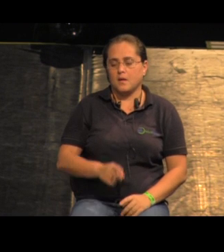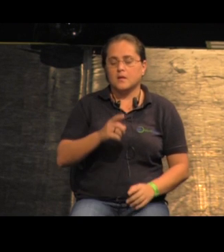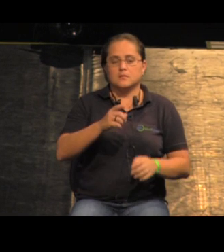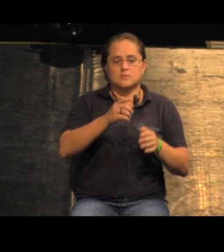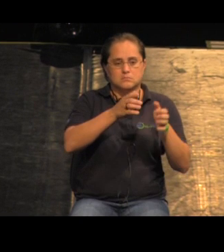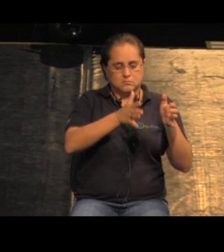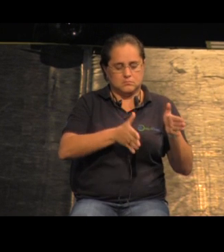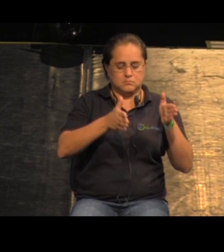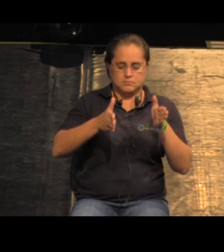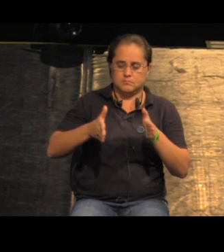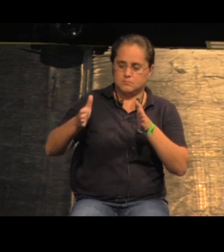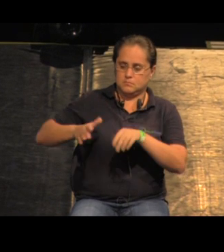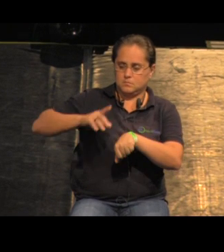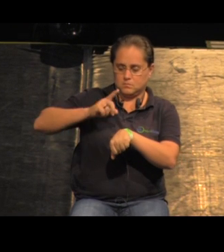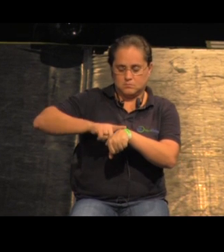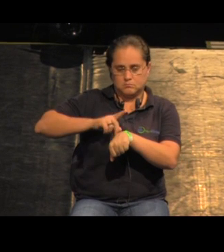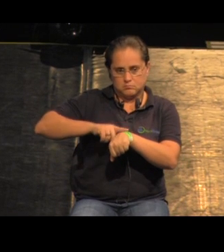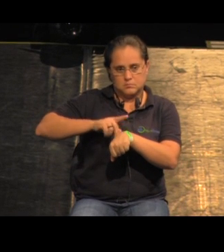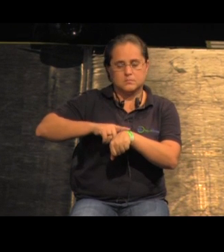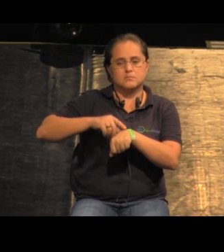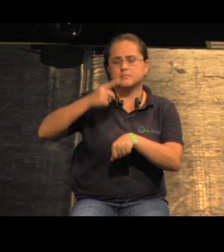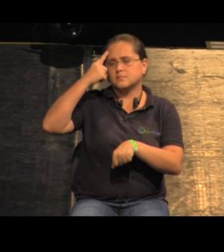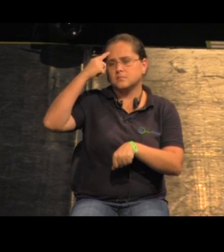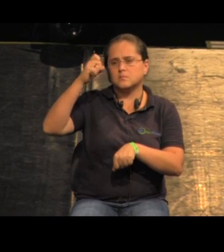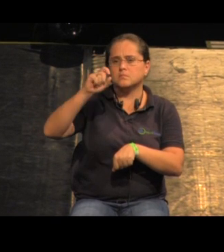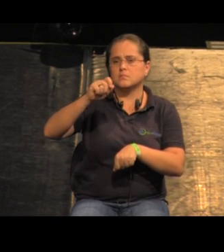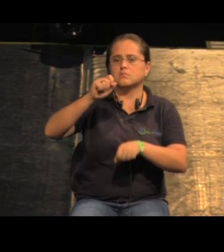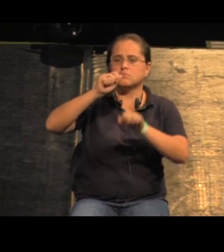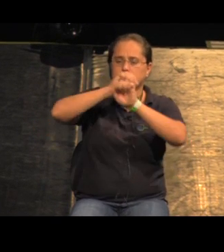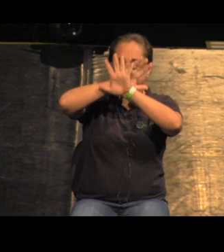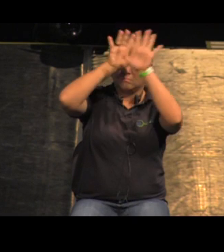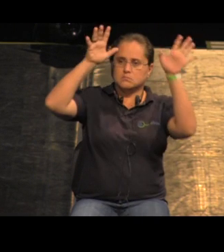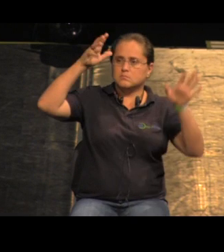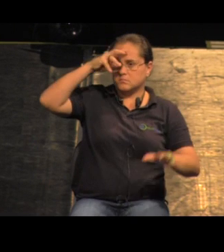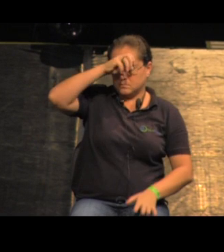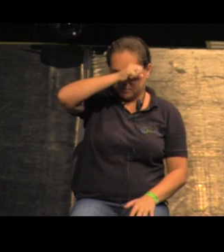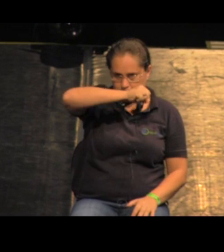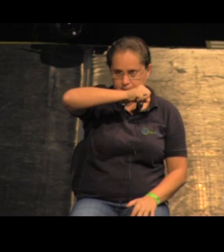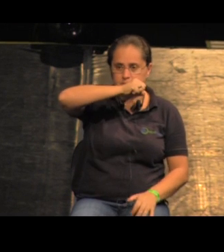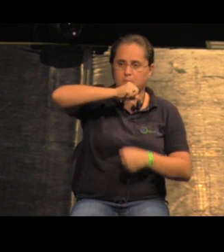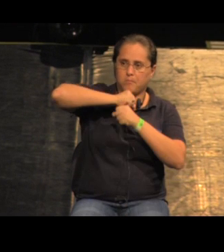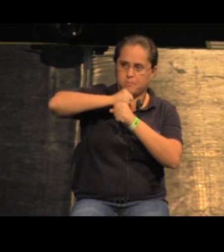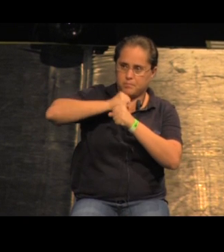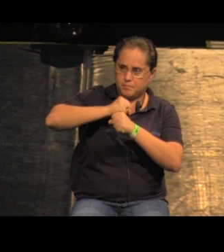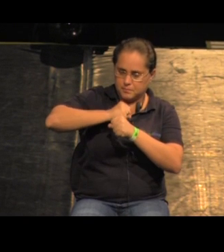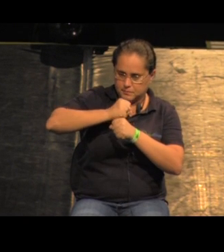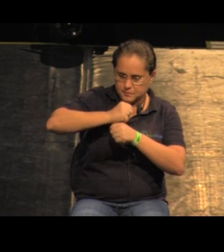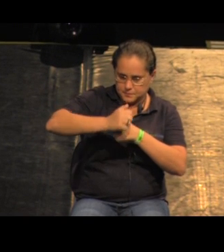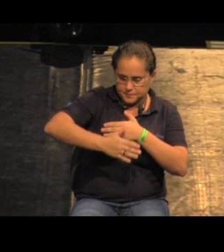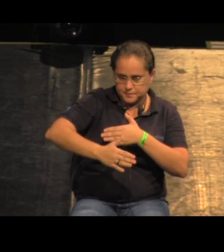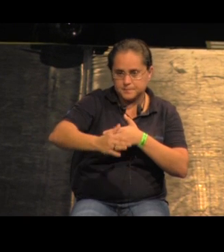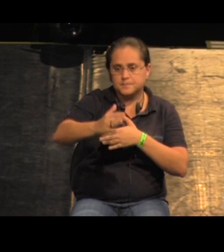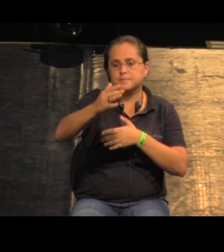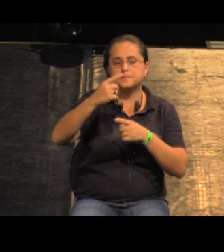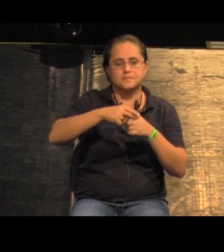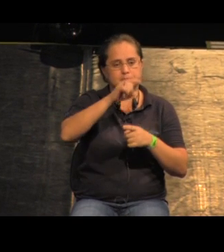cronológica porque a ideia é que possa transparecer o aprendizado que a gente teve ao longo desses, cada projeto desse